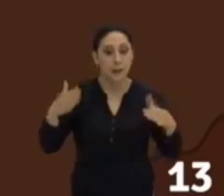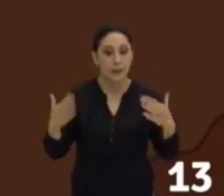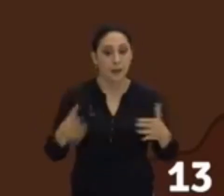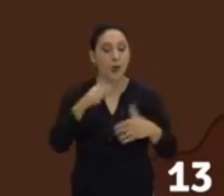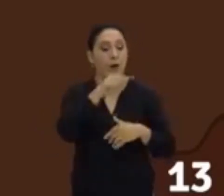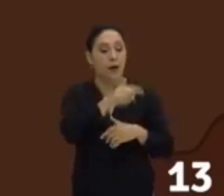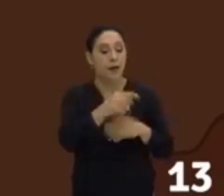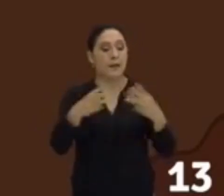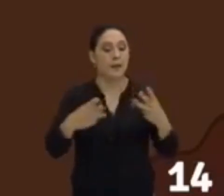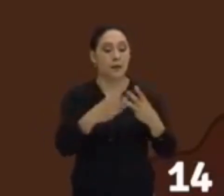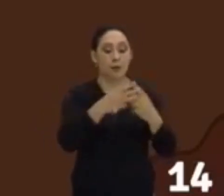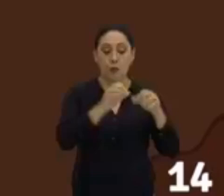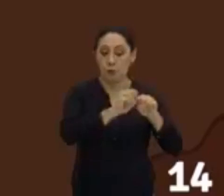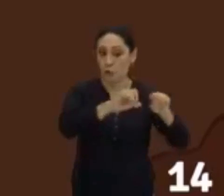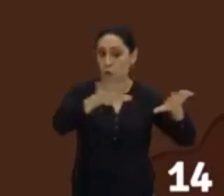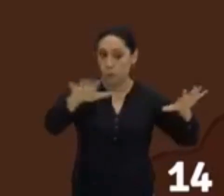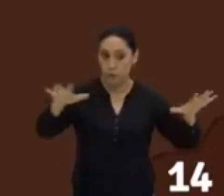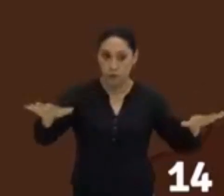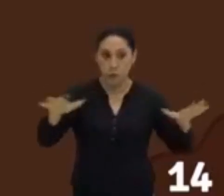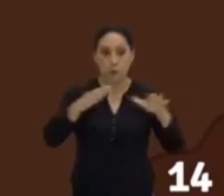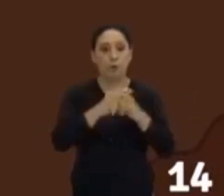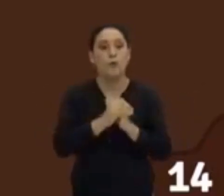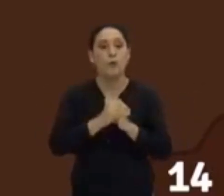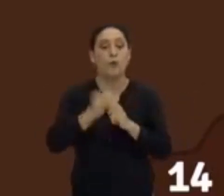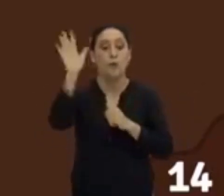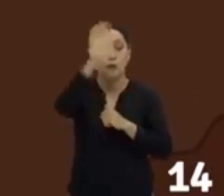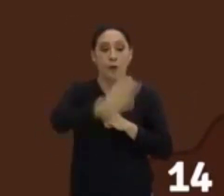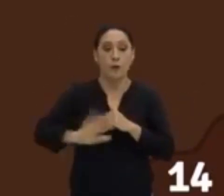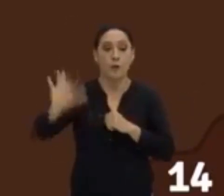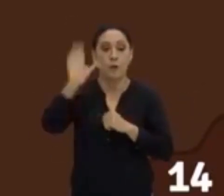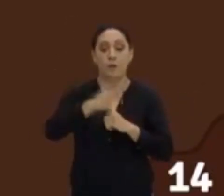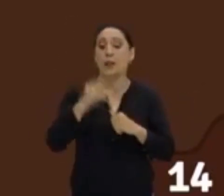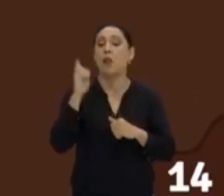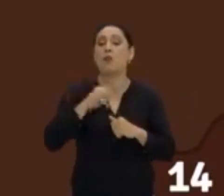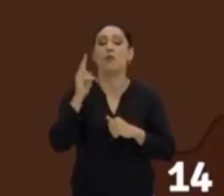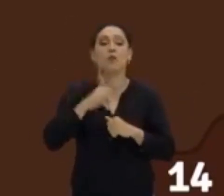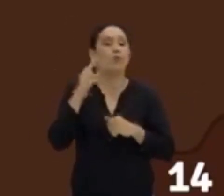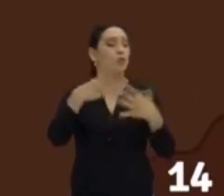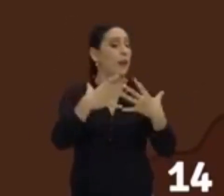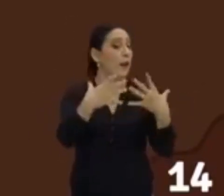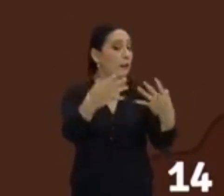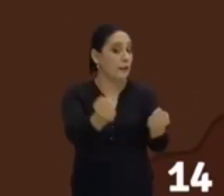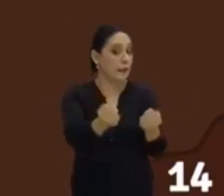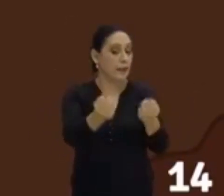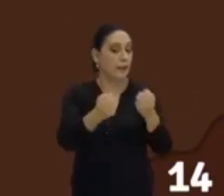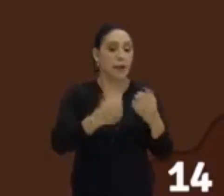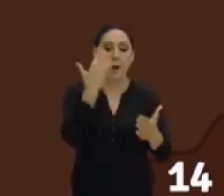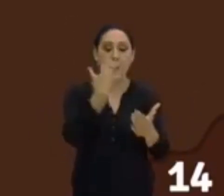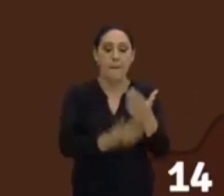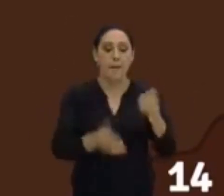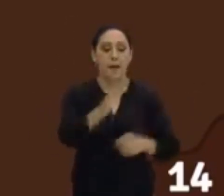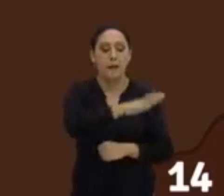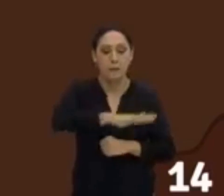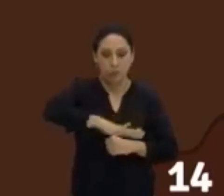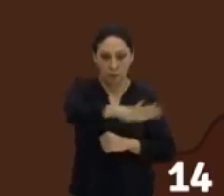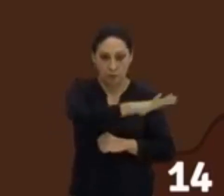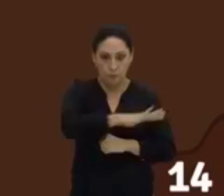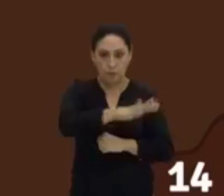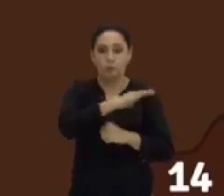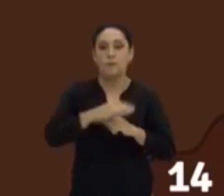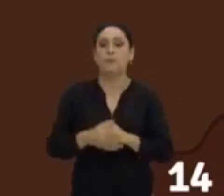judeus que estavam espalhados por diferentes áreas do cenário mundial, nunca aceitaram a perda do seu território.